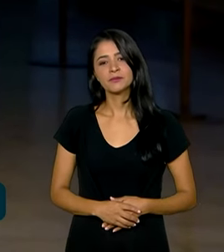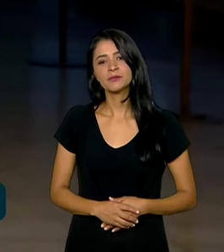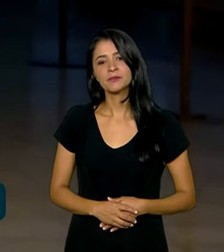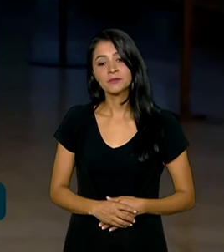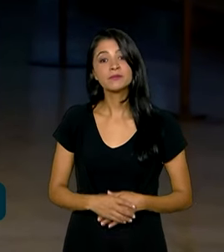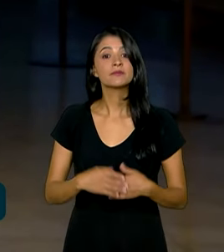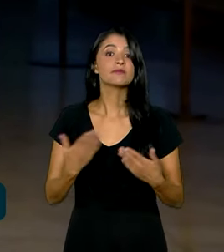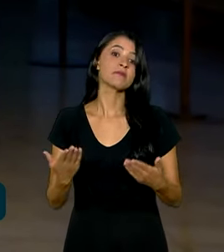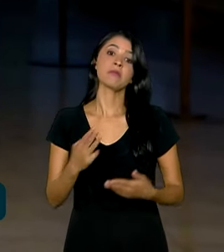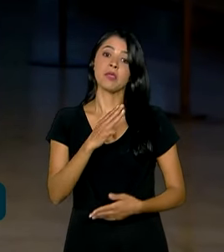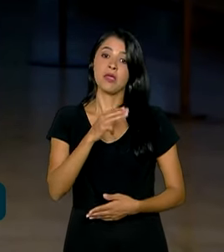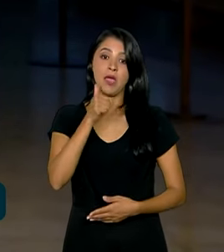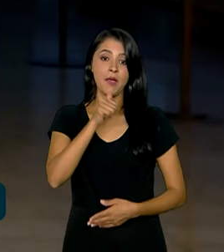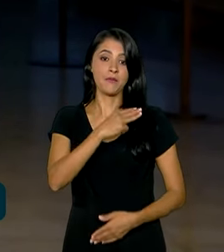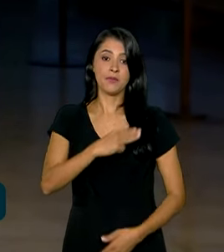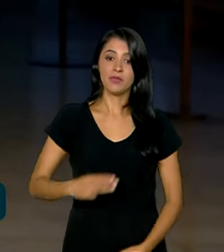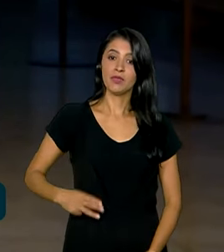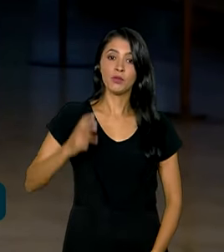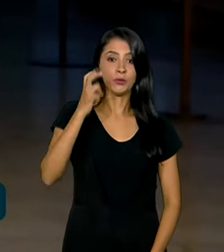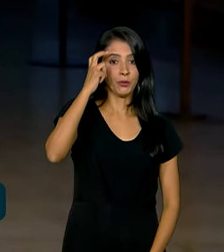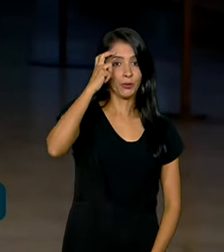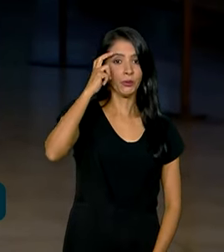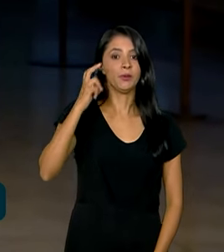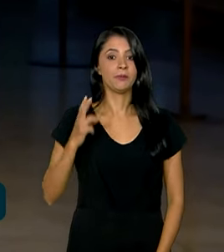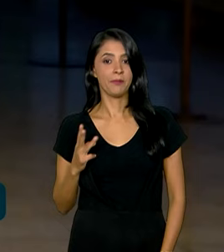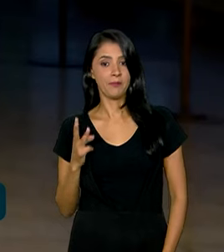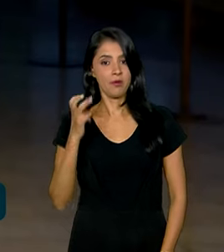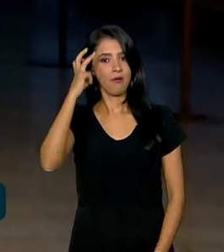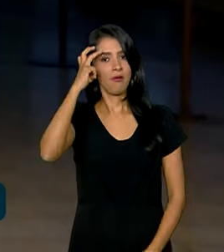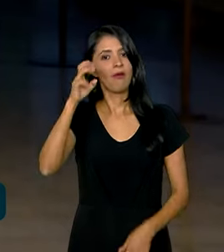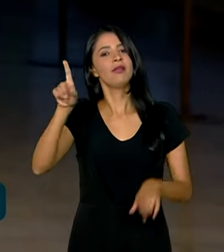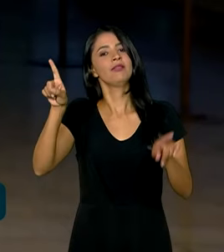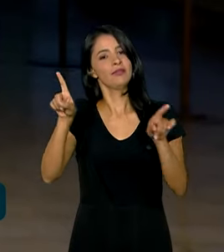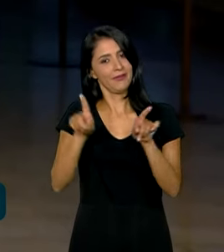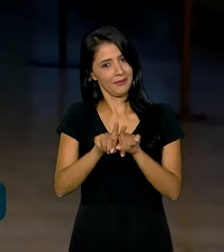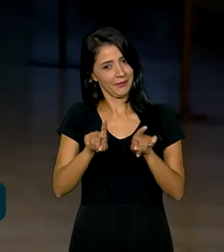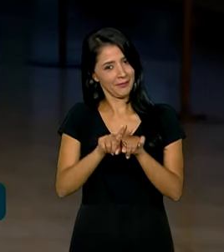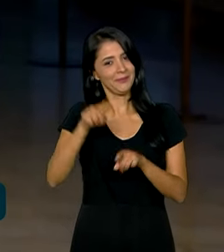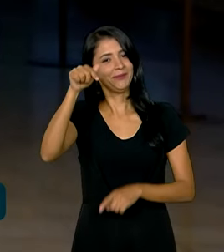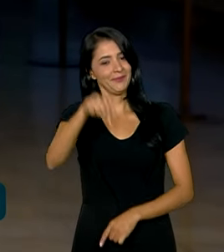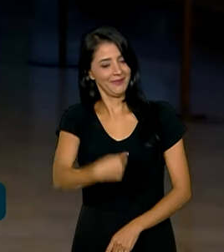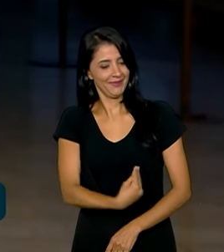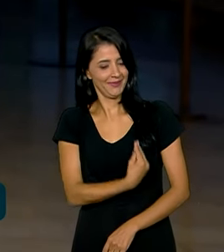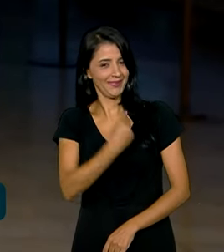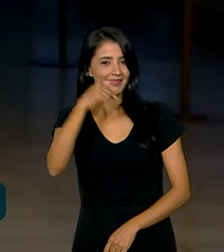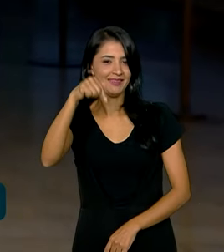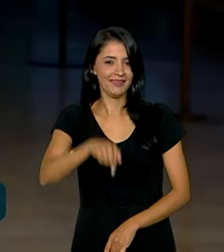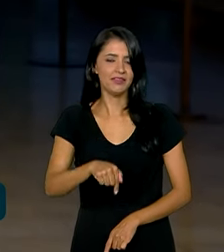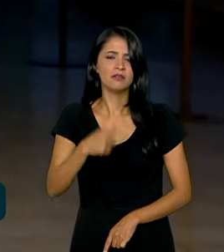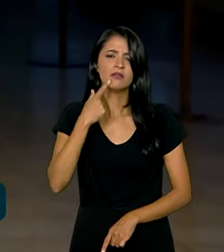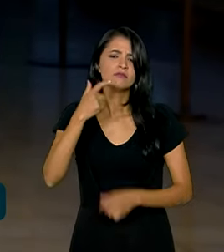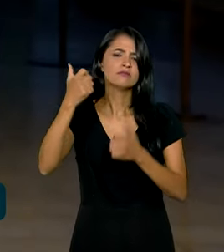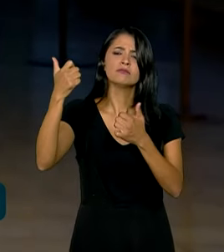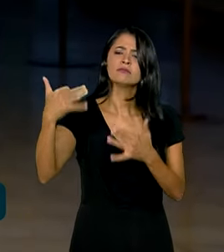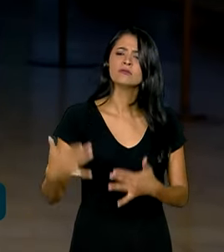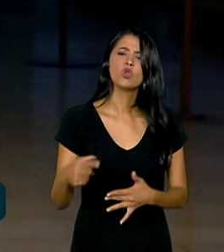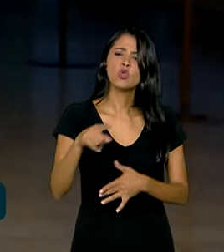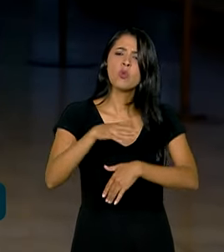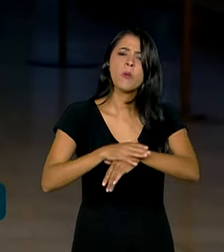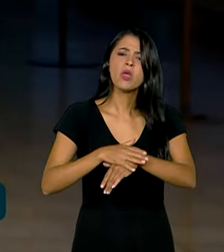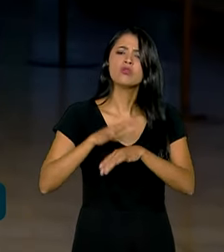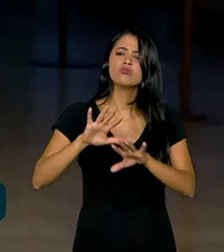A ministra da Cultura, Margarete Menezes, também está aqui no evento e falou durante a